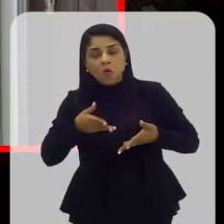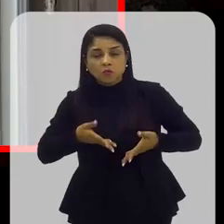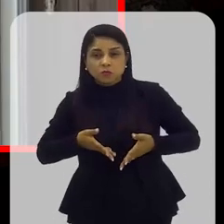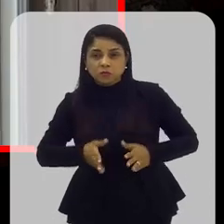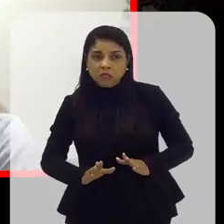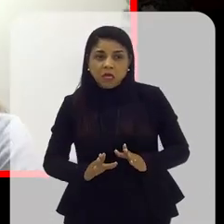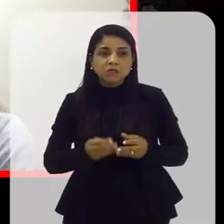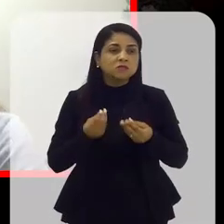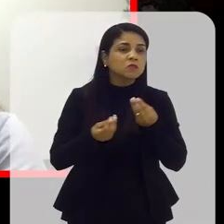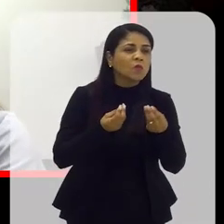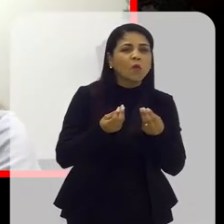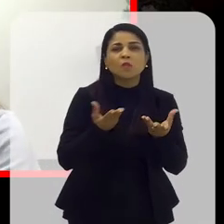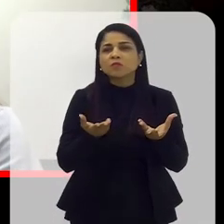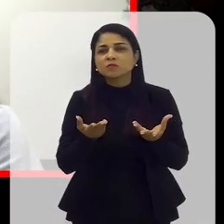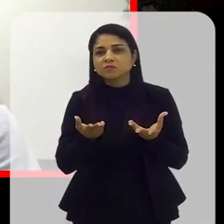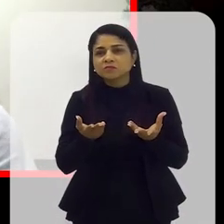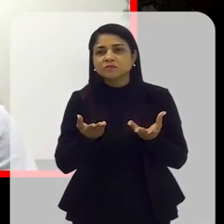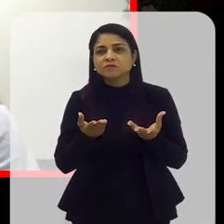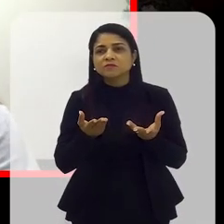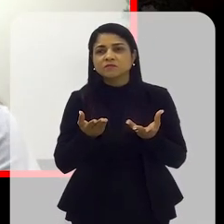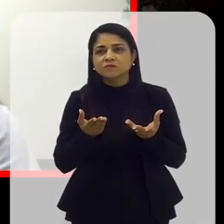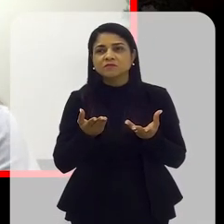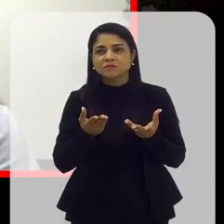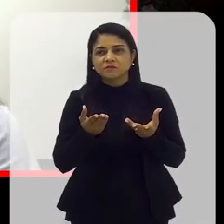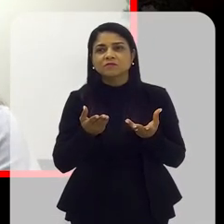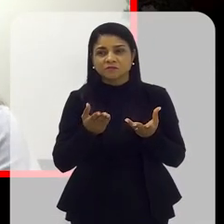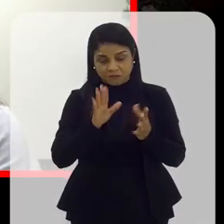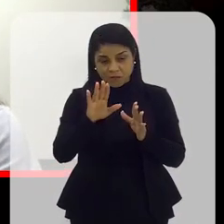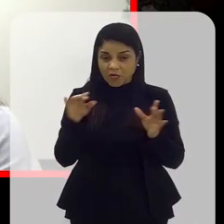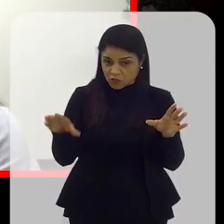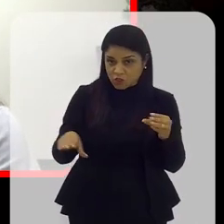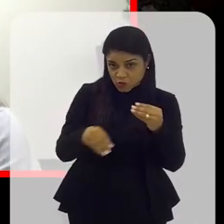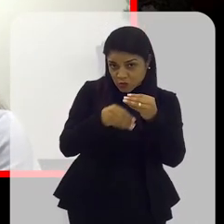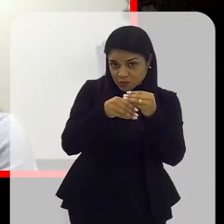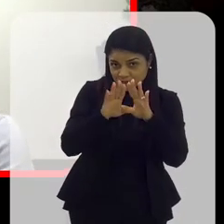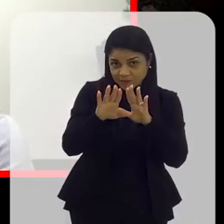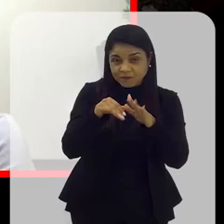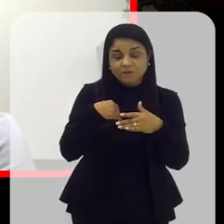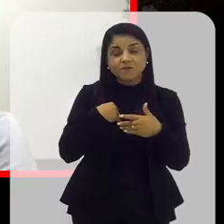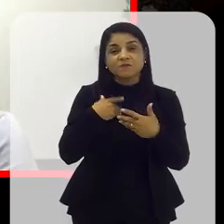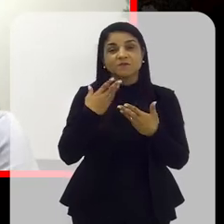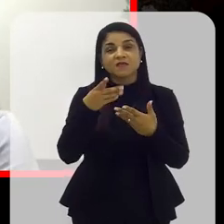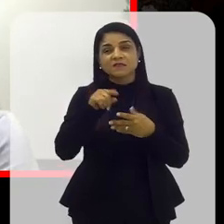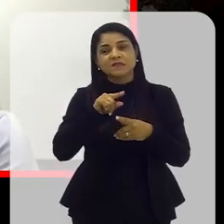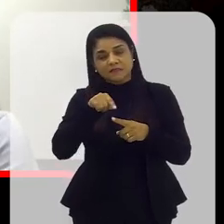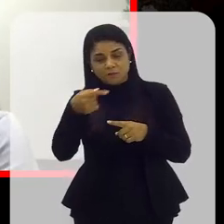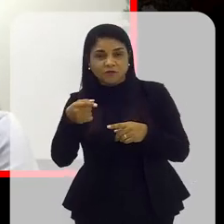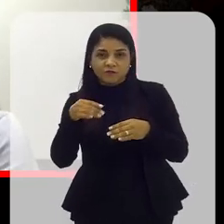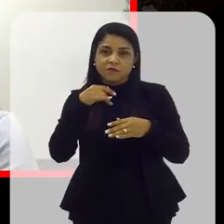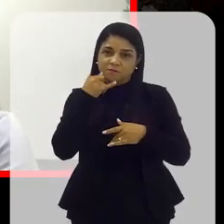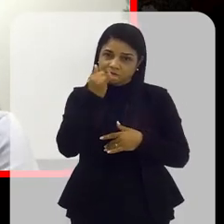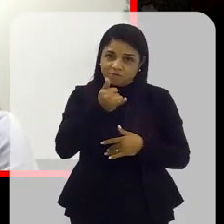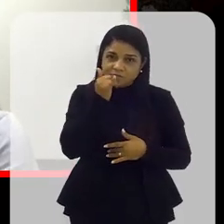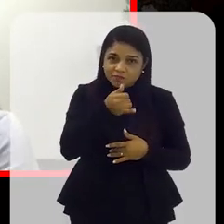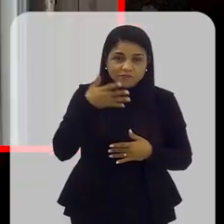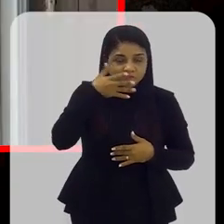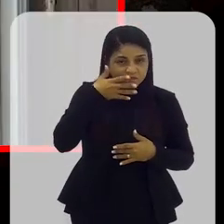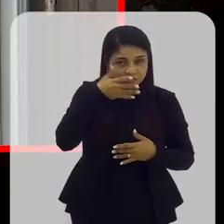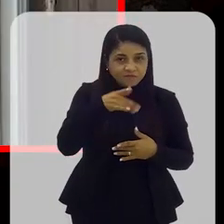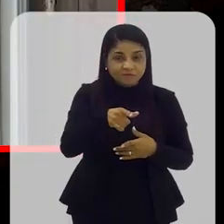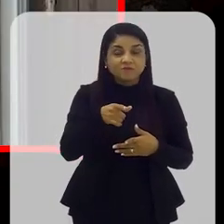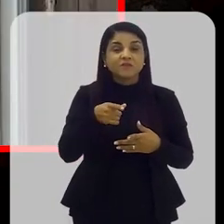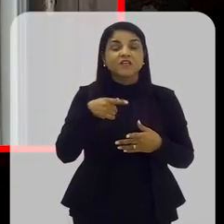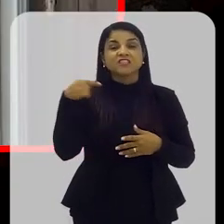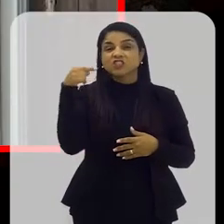sugestionado? Como é que é isso? Na verdade... E só para completar, para depois você completar também, Juliana, você falou da